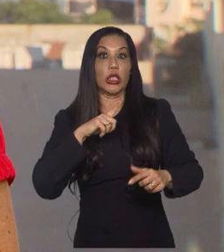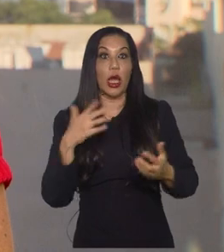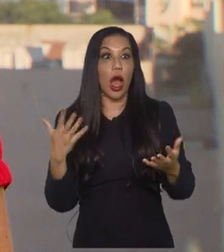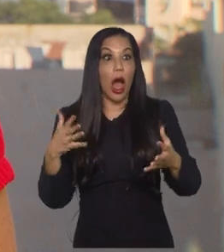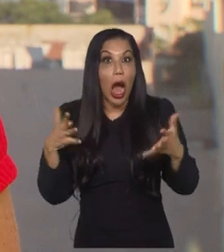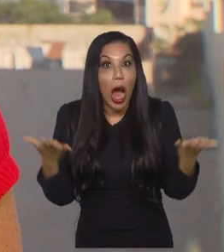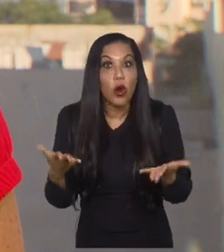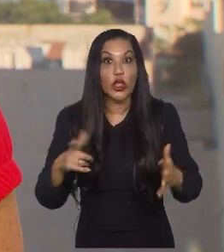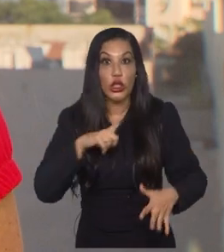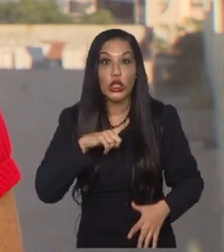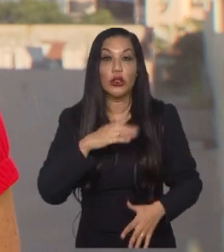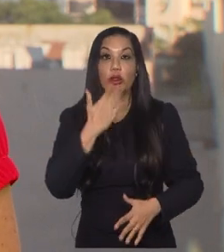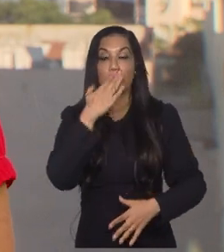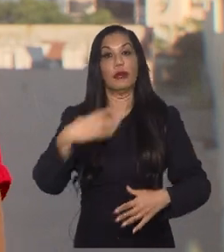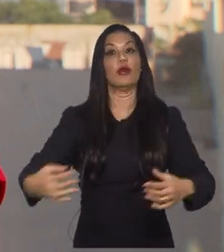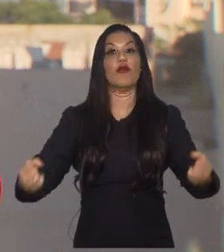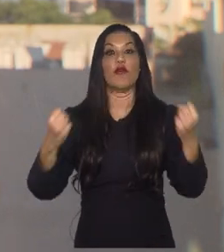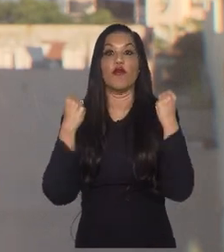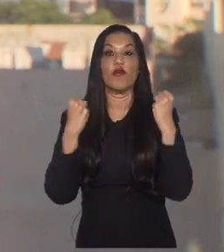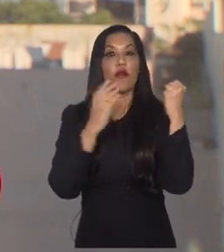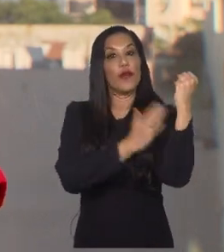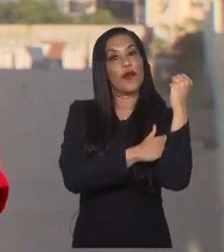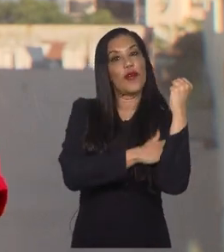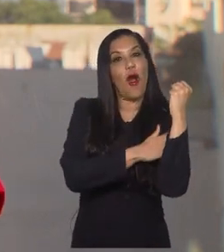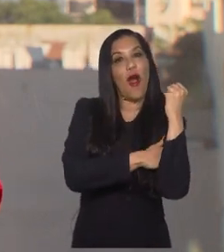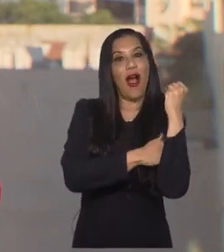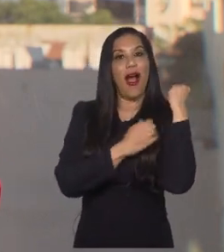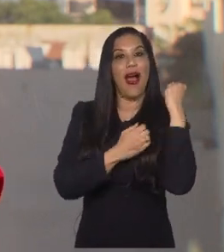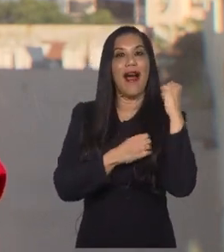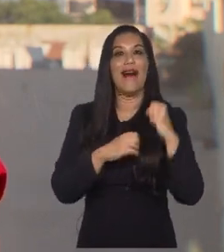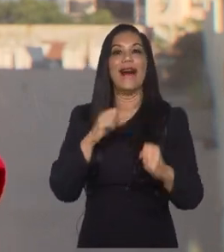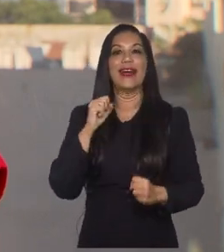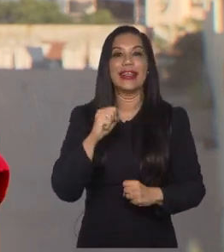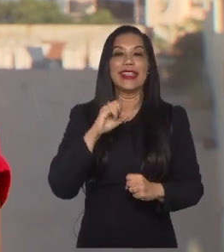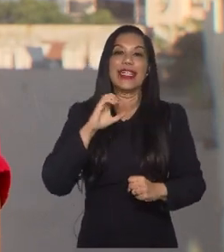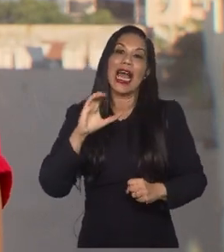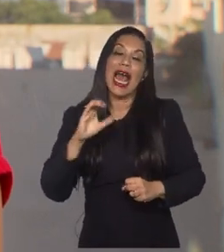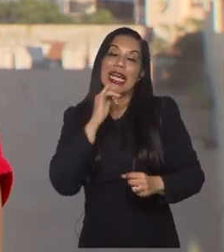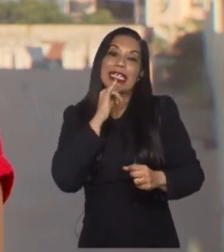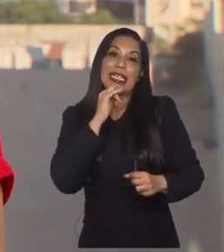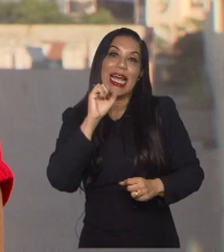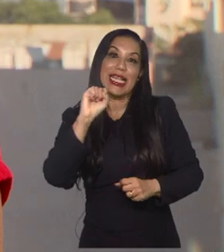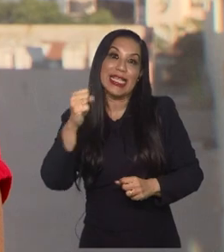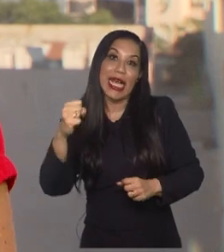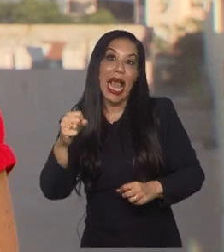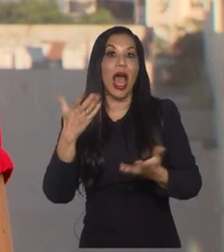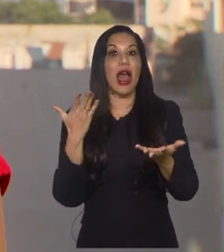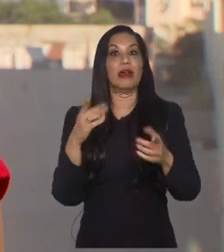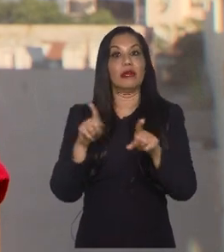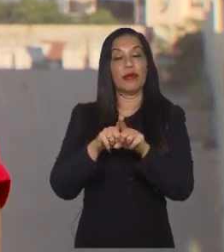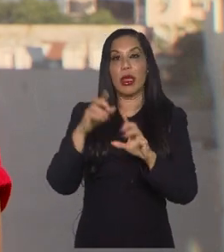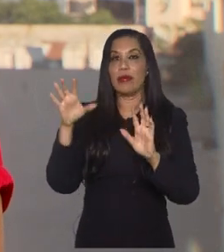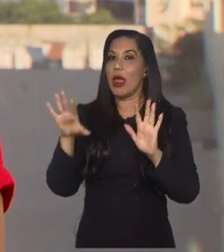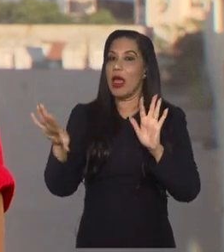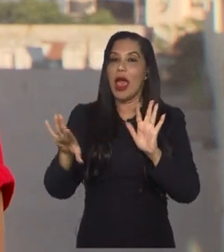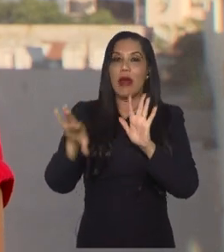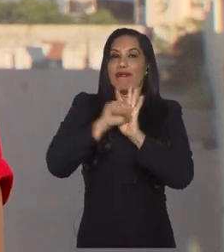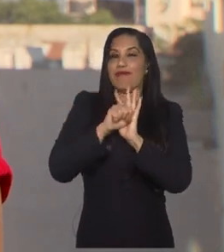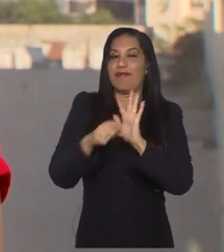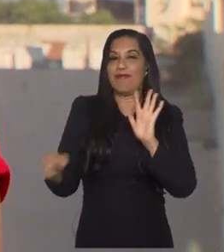forte como tem agora, né? Vocês estão falando bastante da Sanker, sem dúvida que é o ícone da